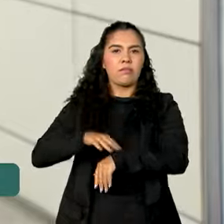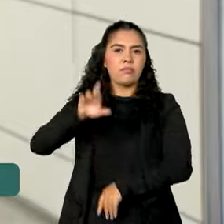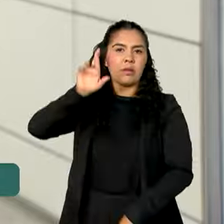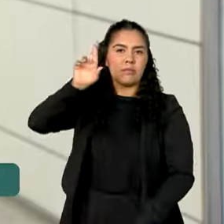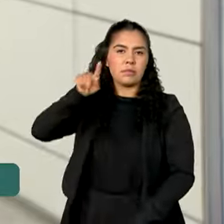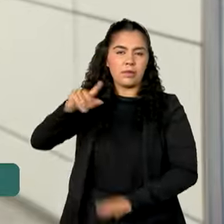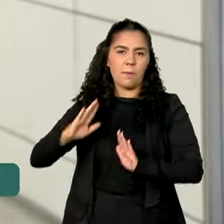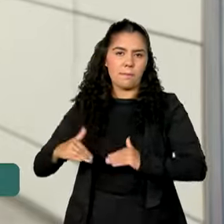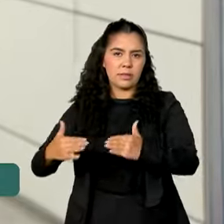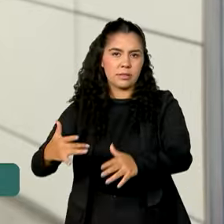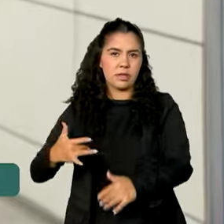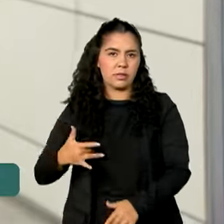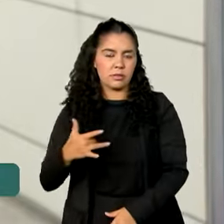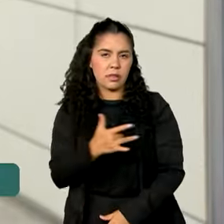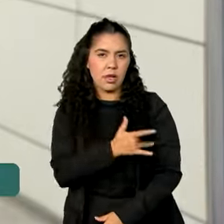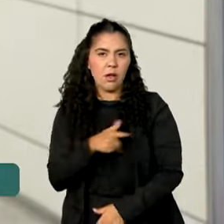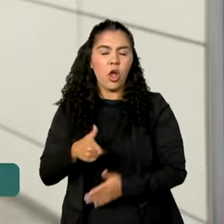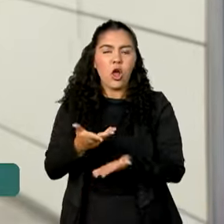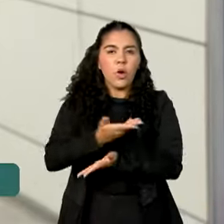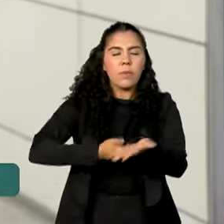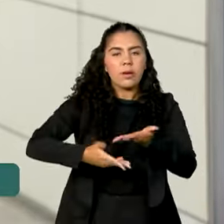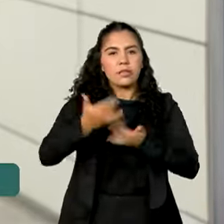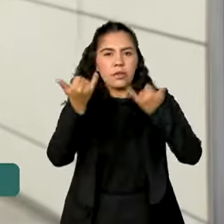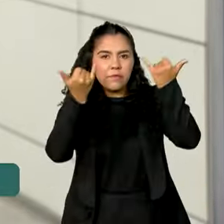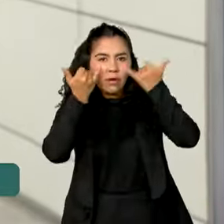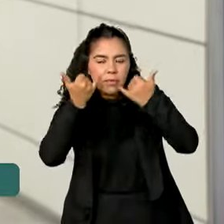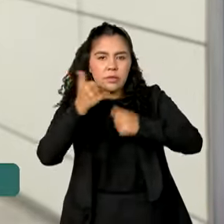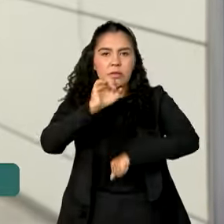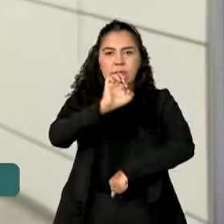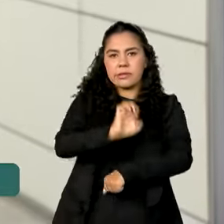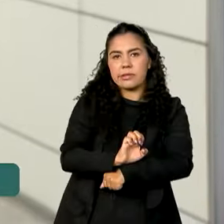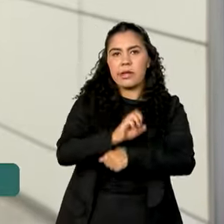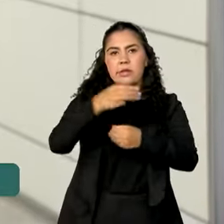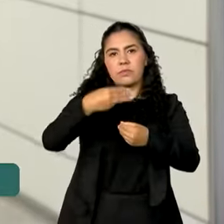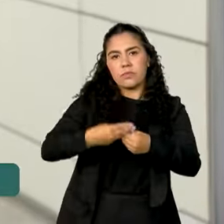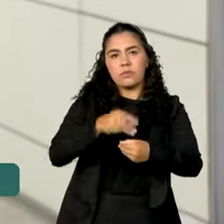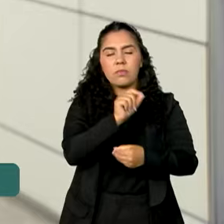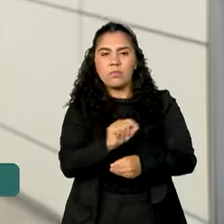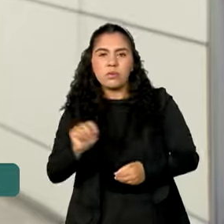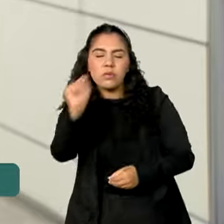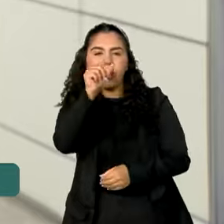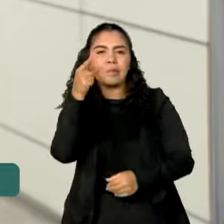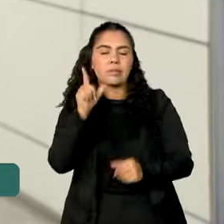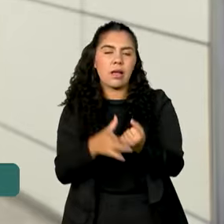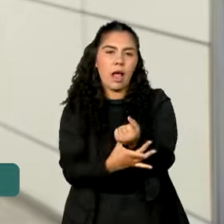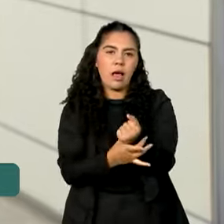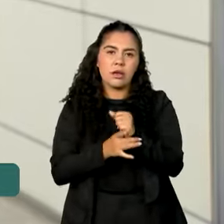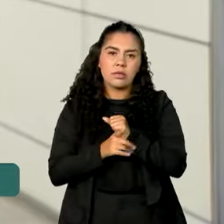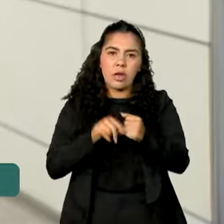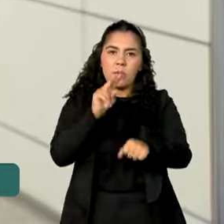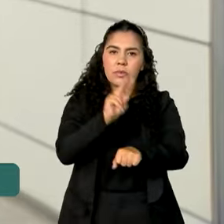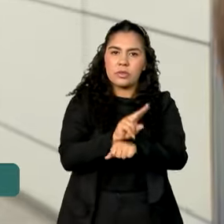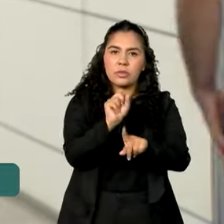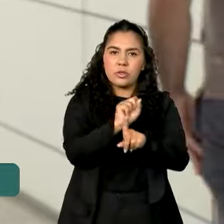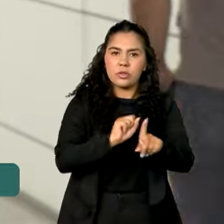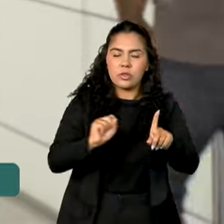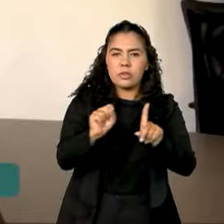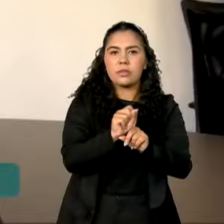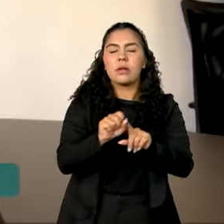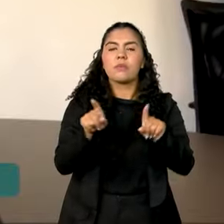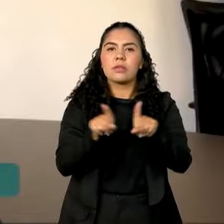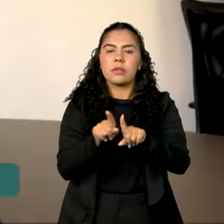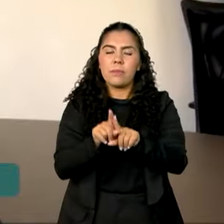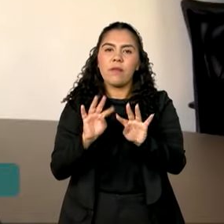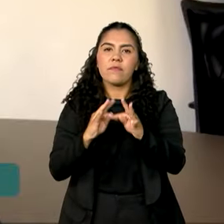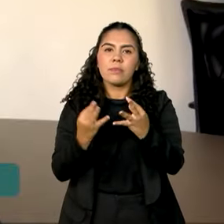dados com estados e municípios para garantir a proteção social das famílias em situação de pobreza.